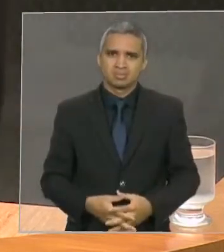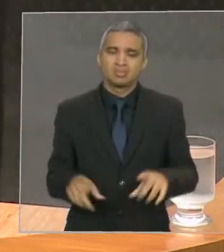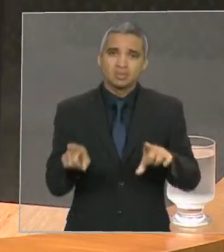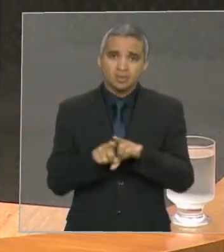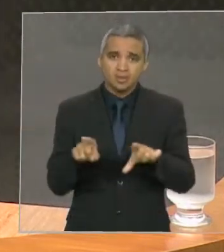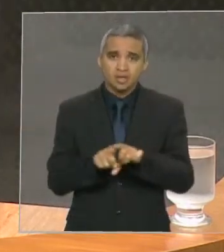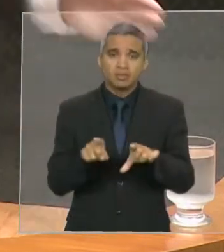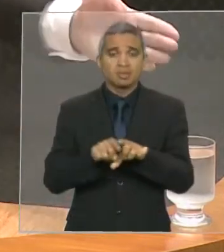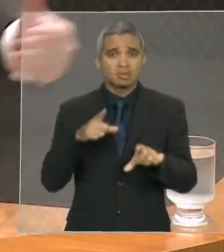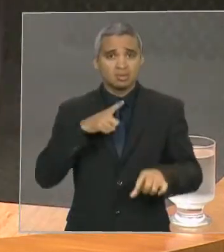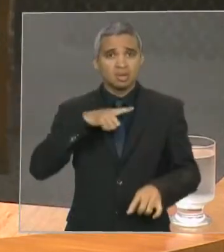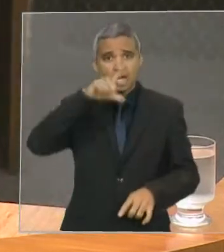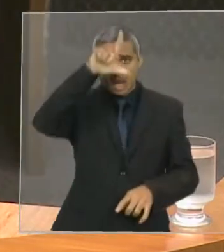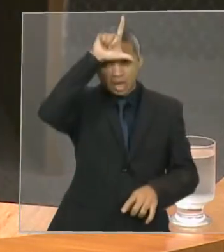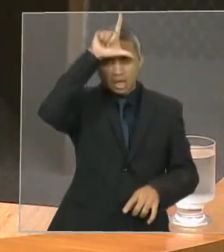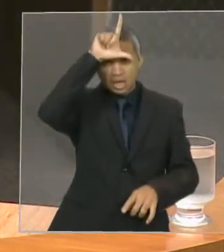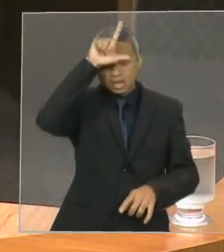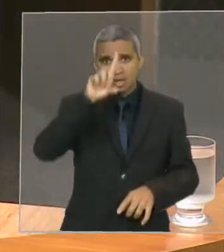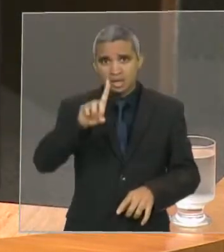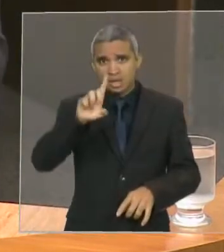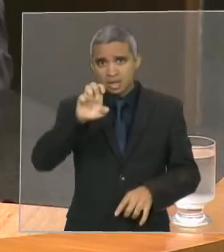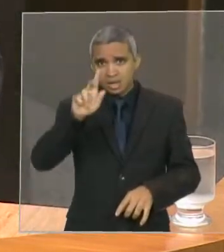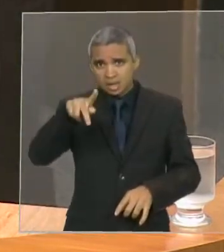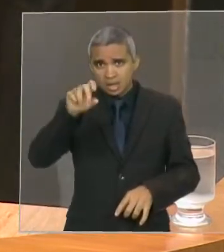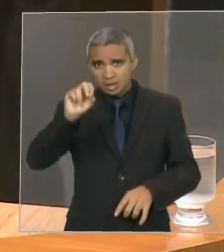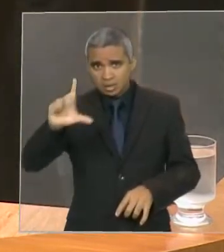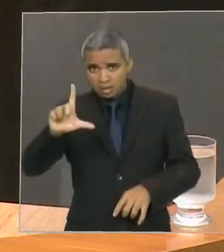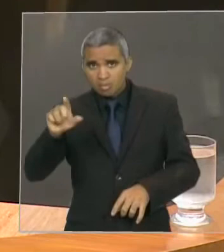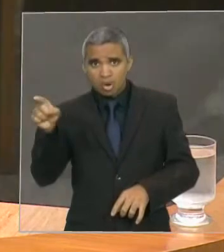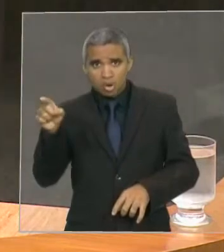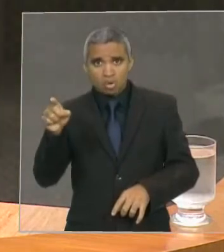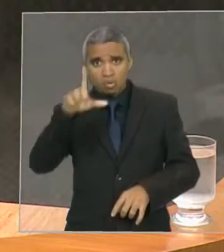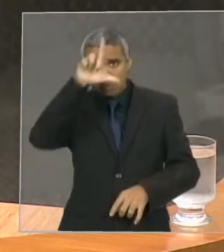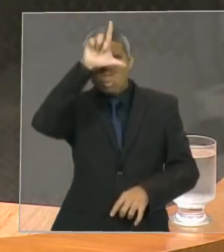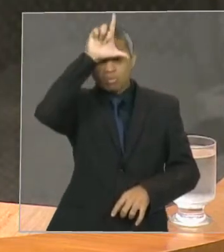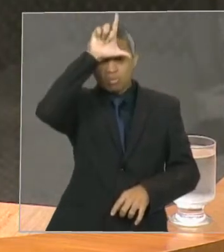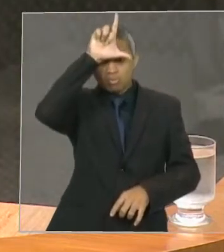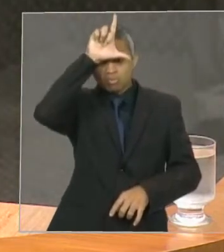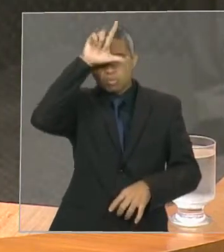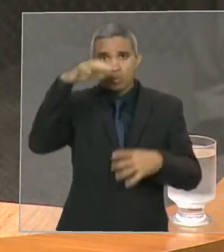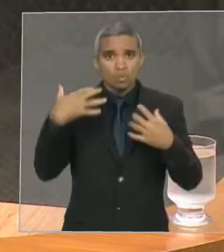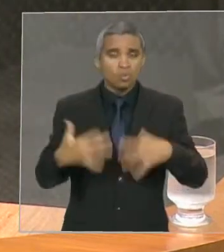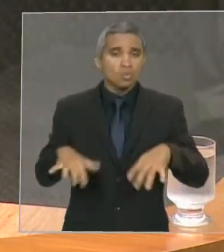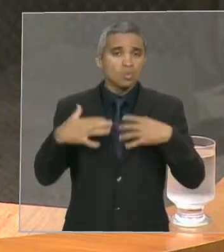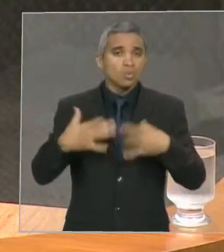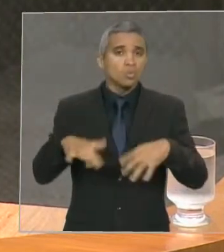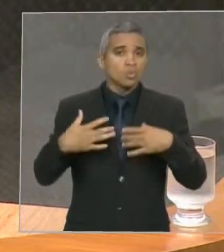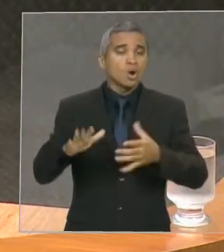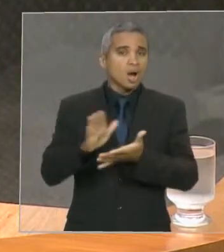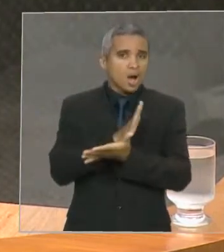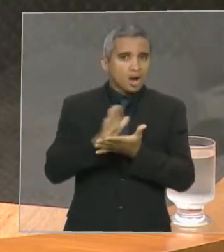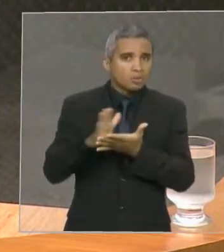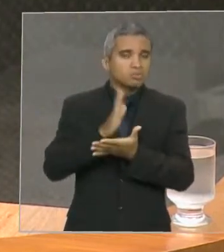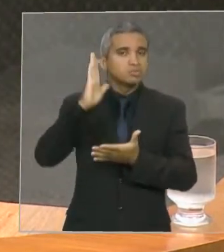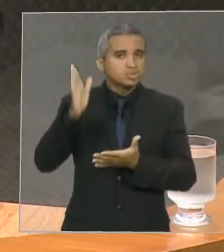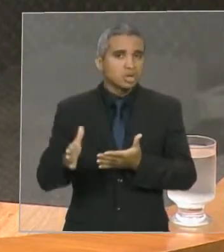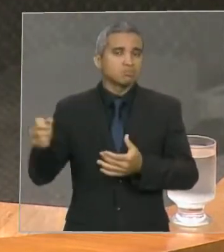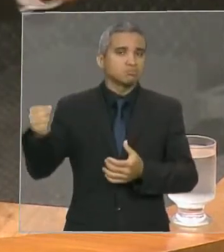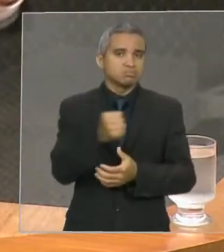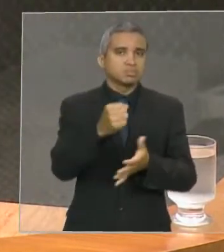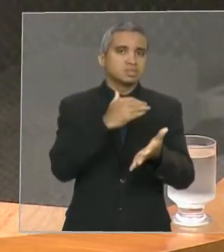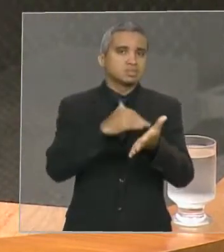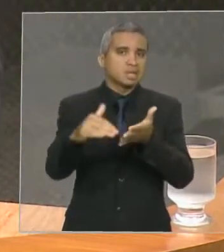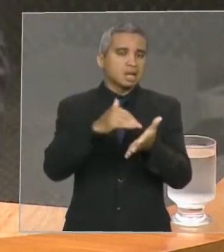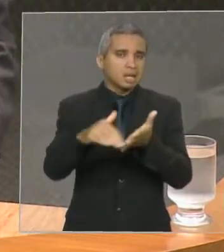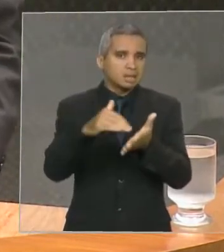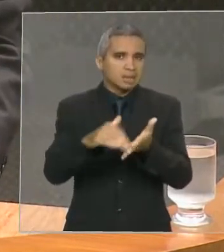ADEPOL se tornaram inclusive secretário pela sua atuação à frente da ADEPOL? Foram presidente da ADEPOL, fizeram